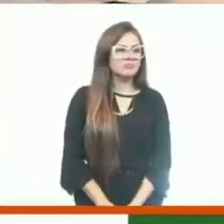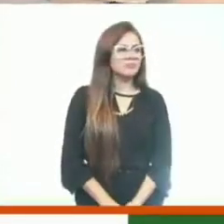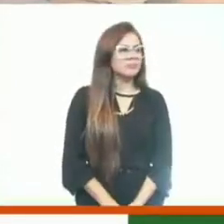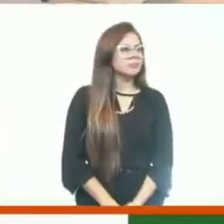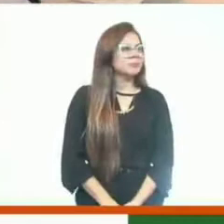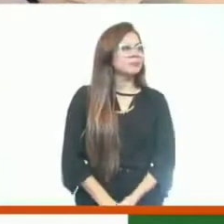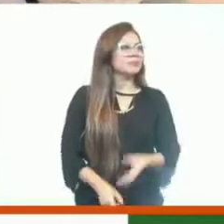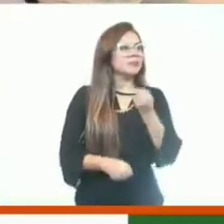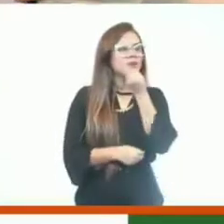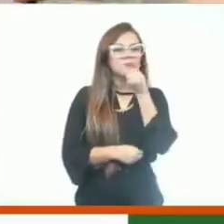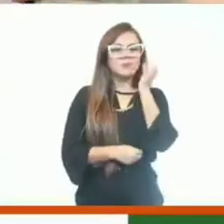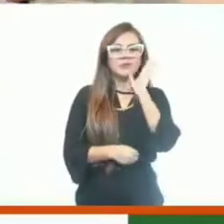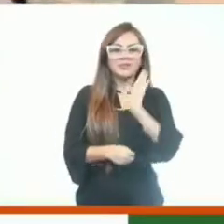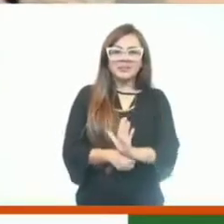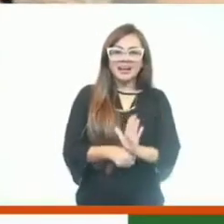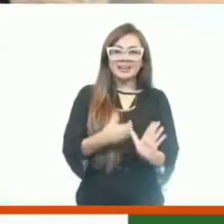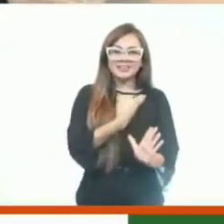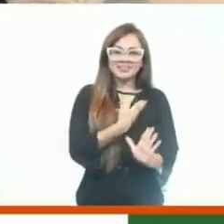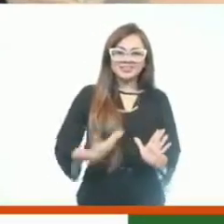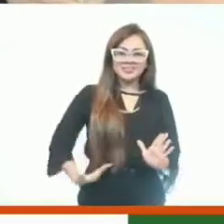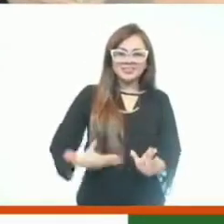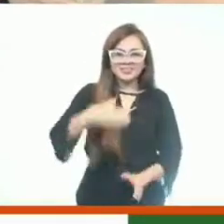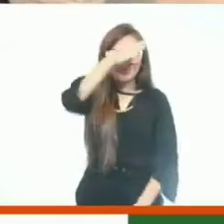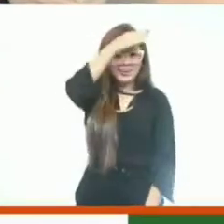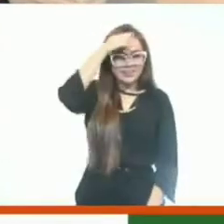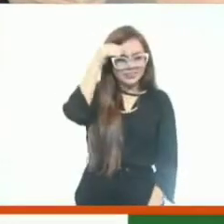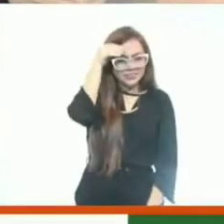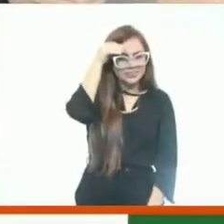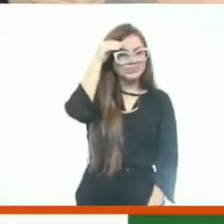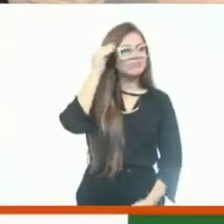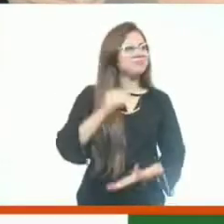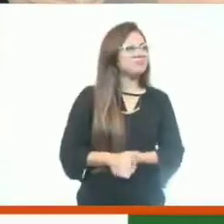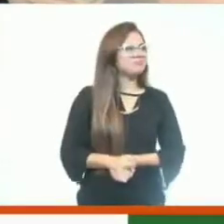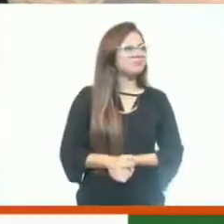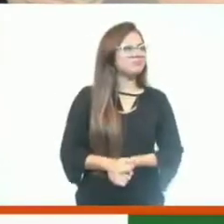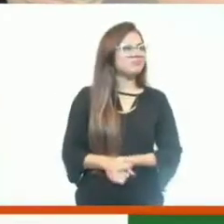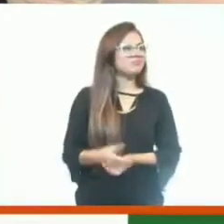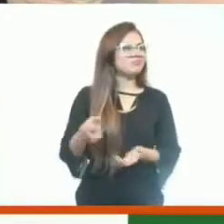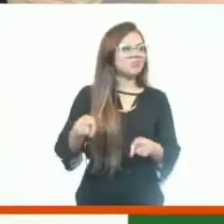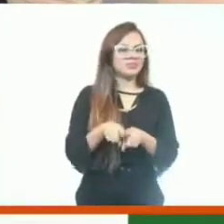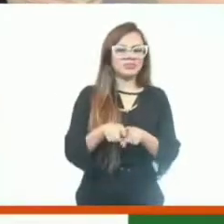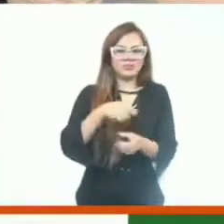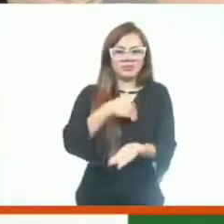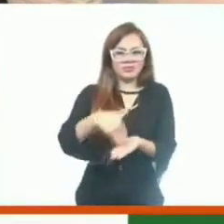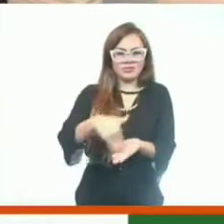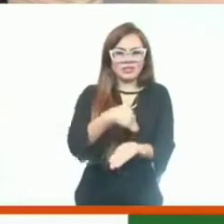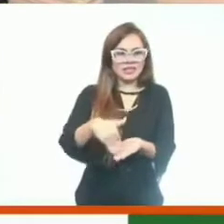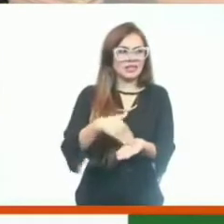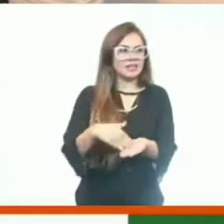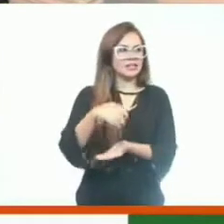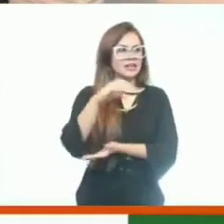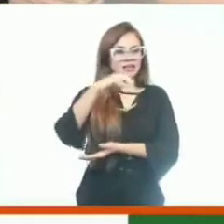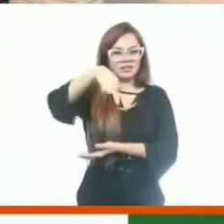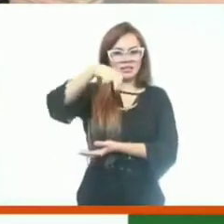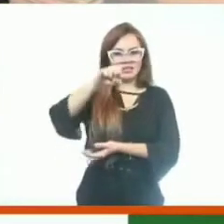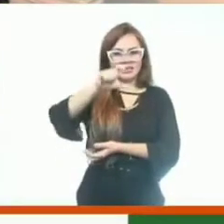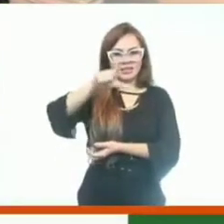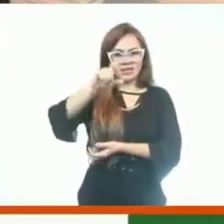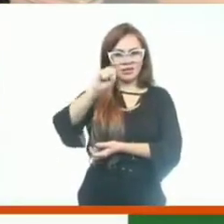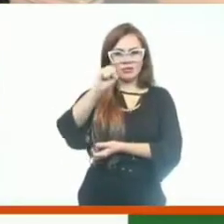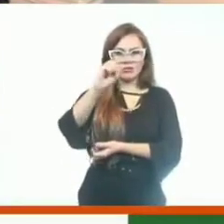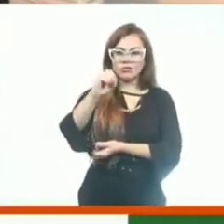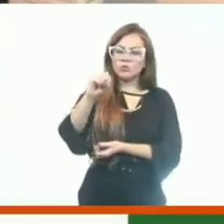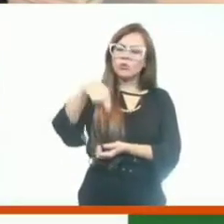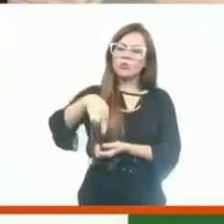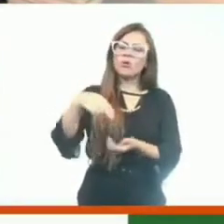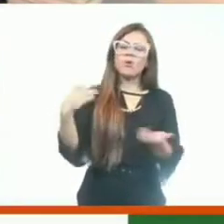Boa tarde, nosso governador Camilo Santana, nosso secretário Nelson Marquins, Ariel do Pinho. É um prazer muito